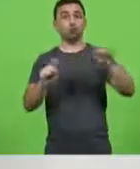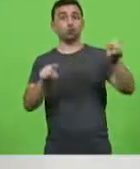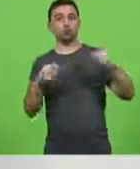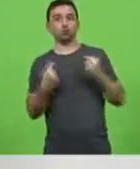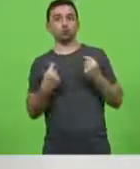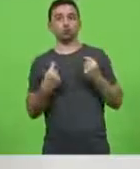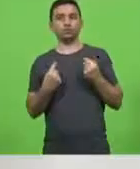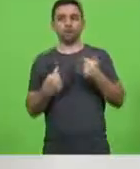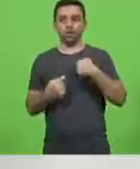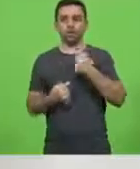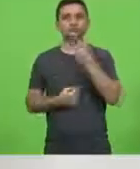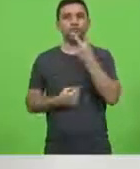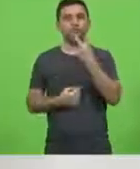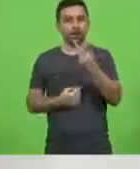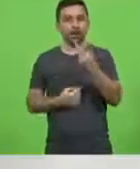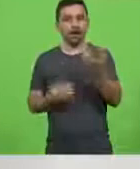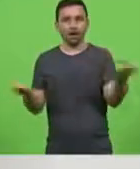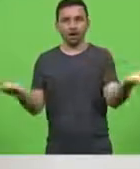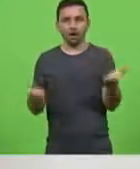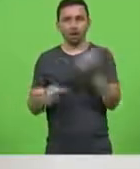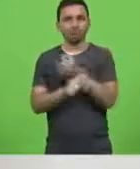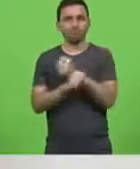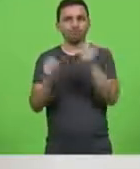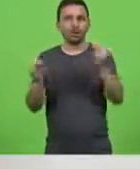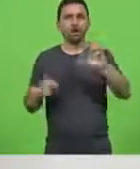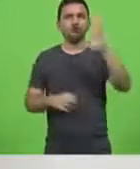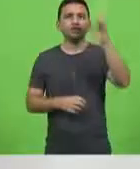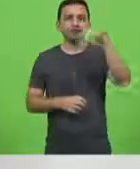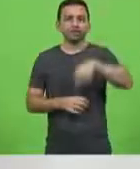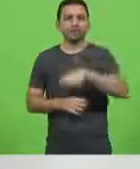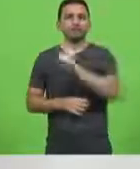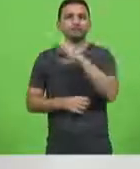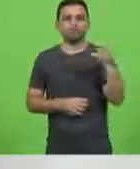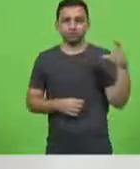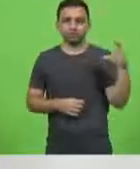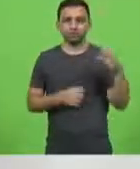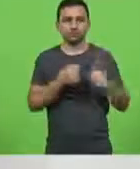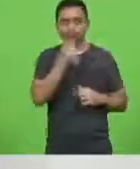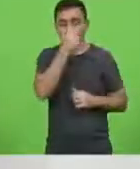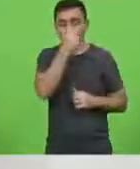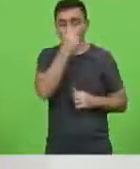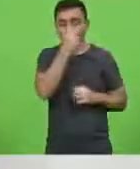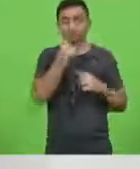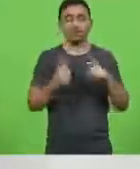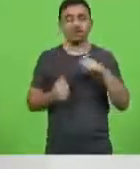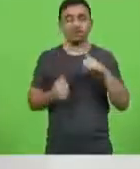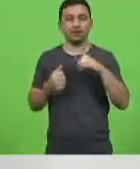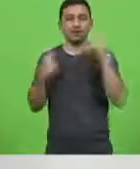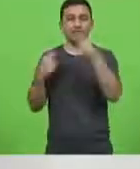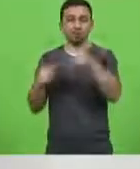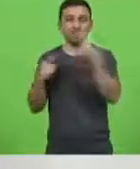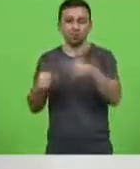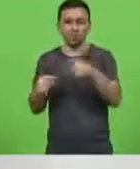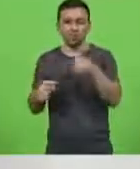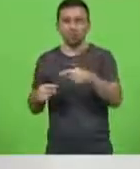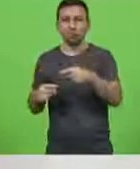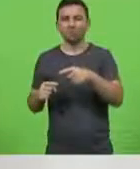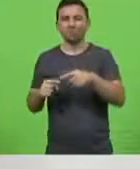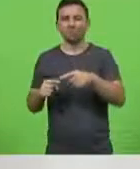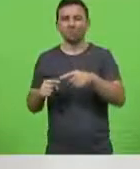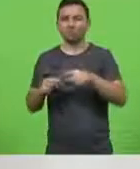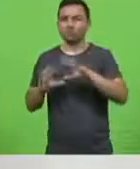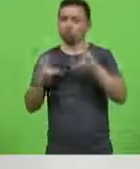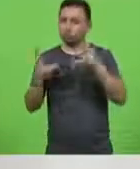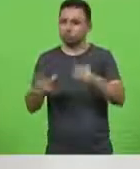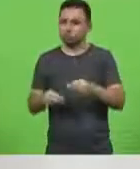falarei agora aqui é um absurdo que acontece em Santa Catarina é uma espoliação do catarinense é uma situação que a maior